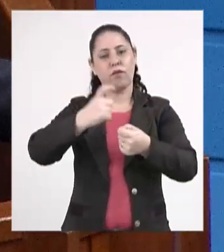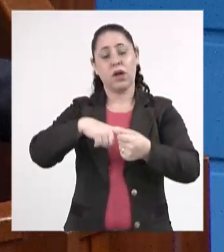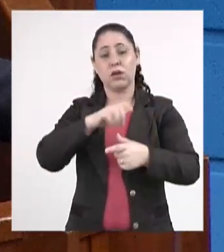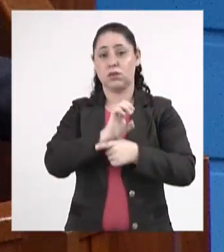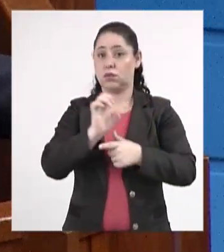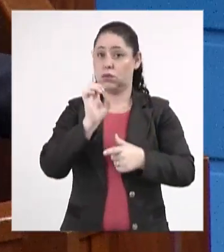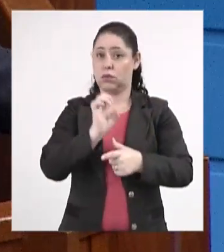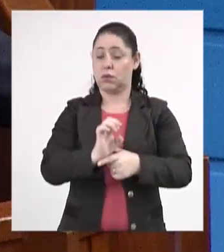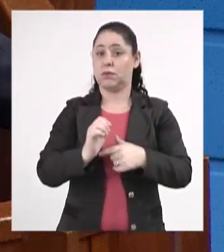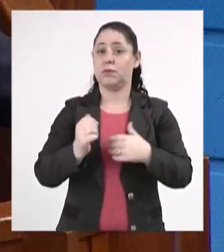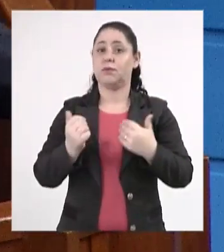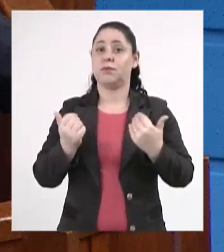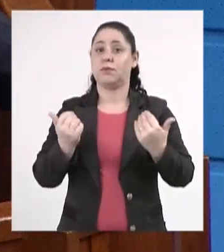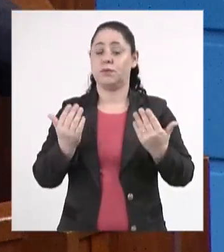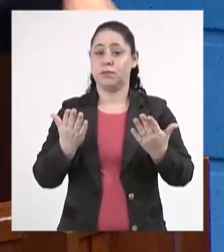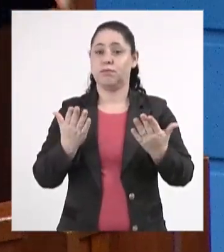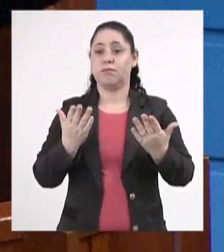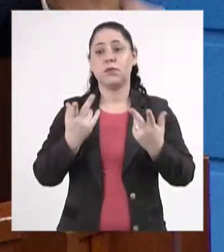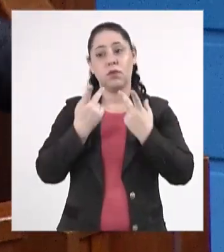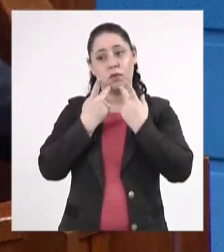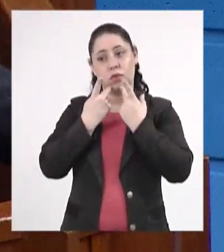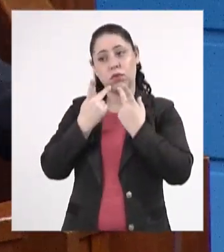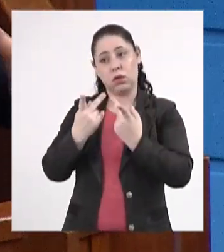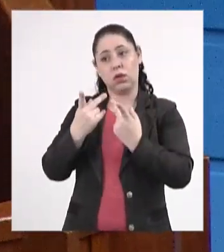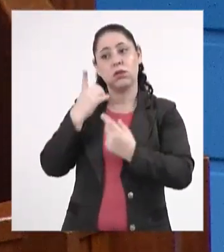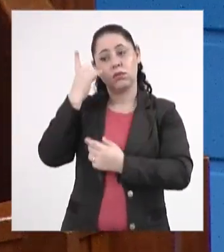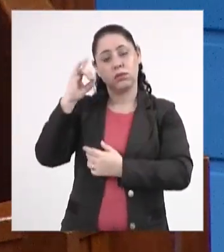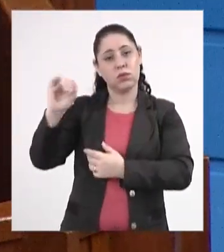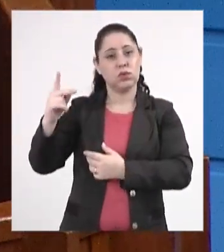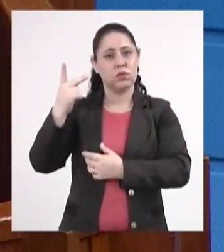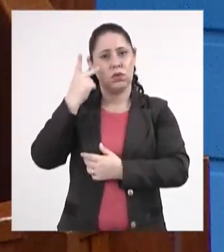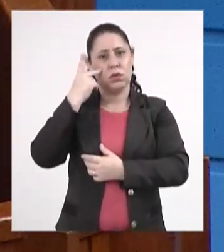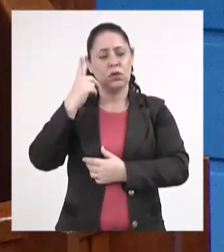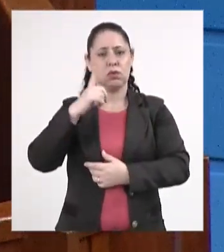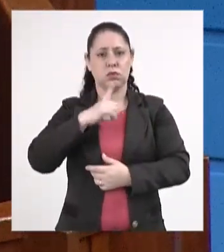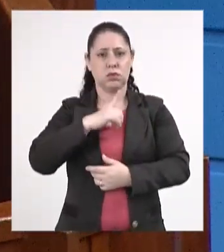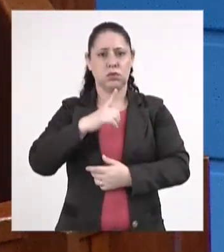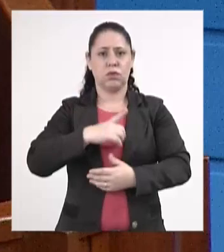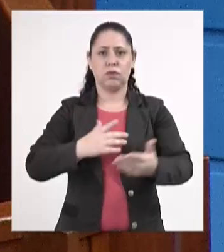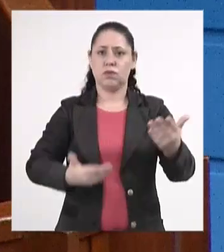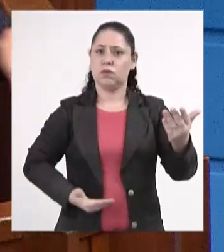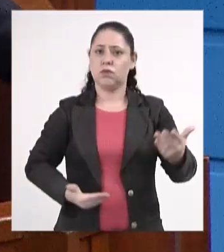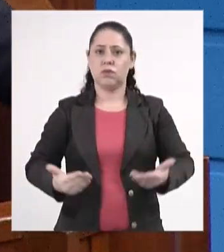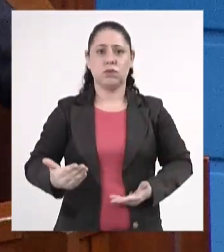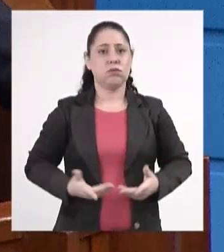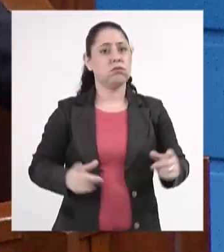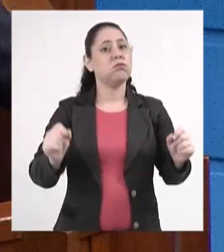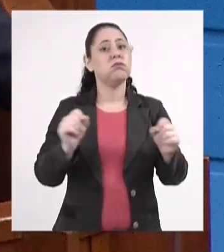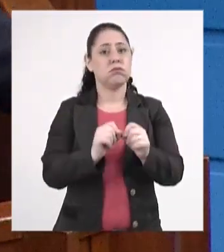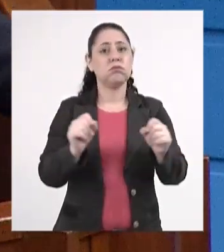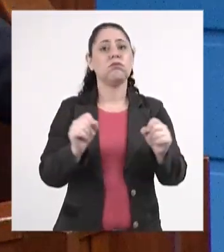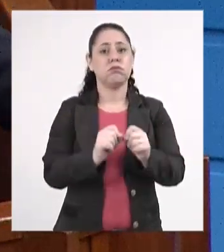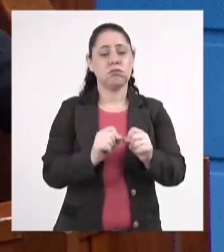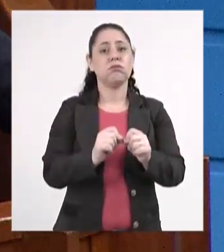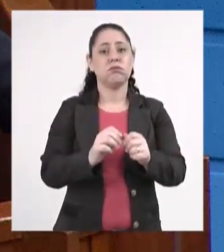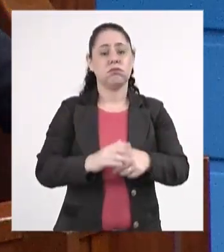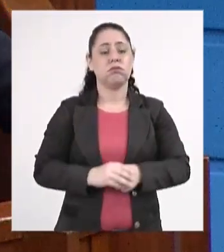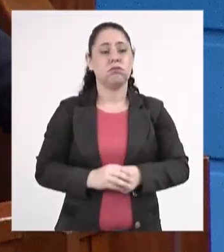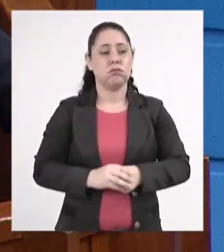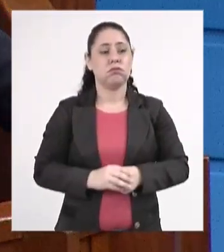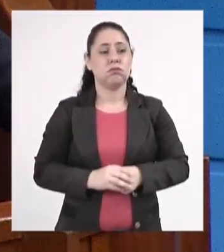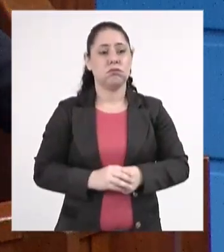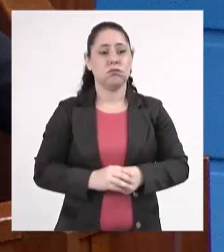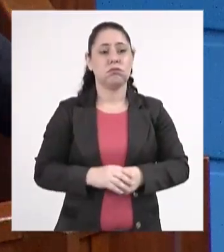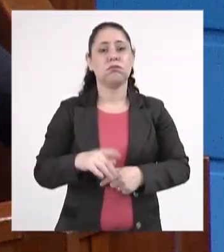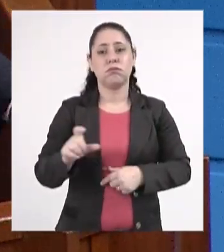do Estado, vou dizer para o deputado João Henrique, eu tenho um funcionário no meu gabinete que faz isso. Permite a